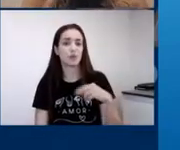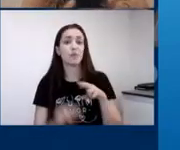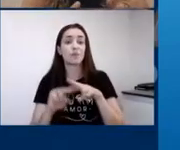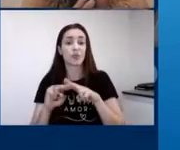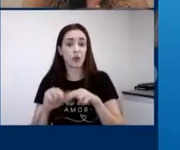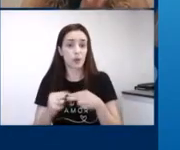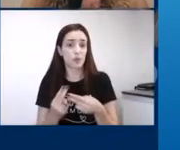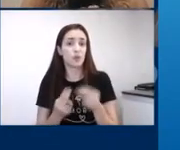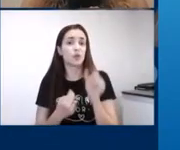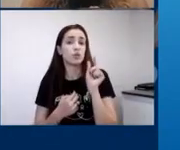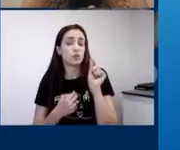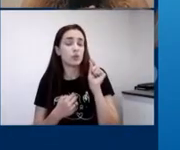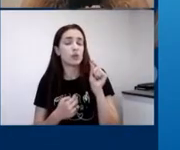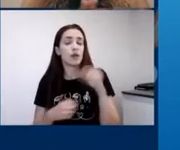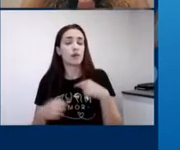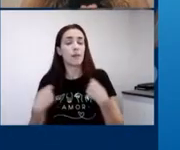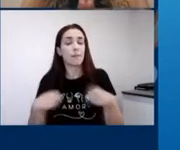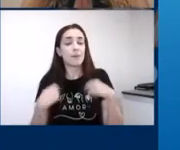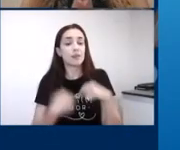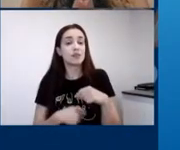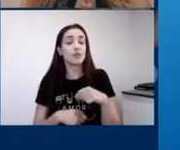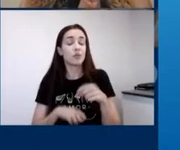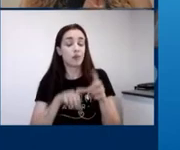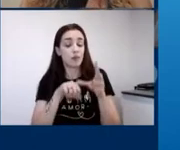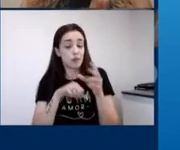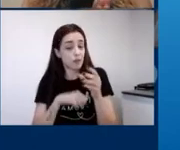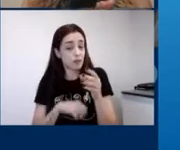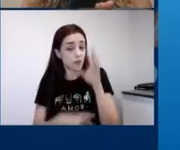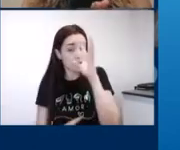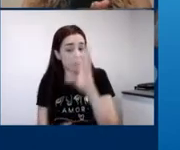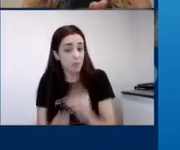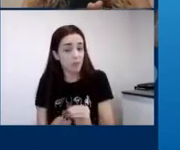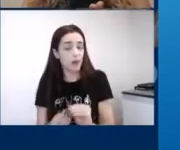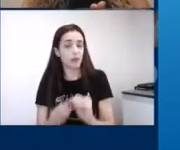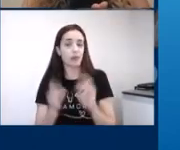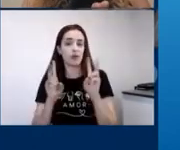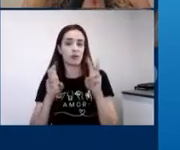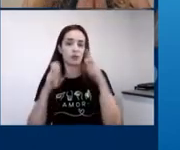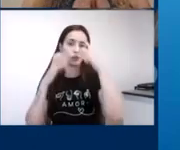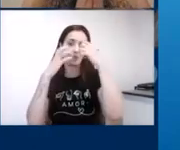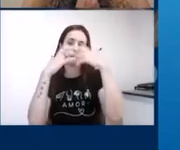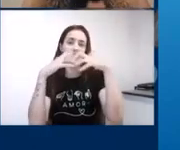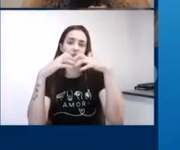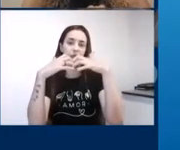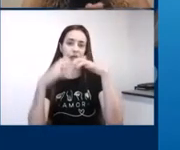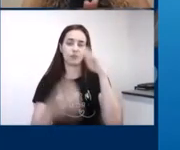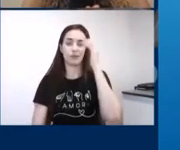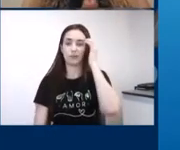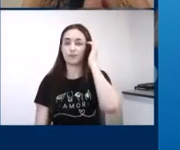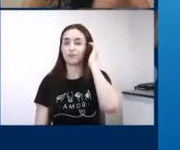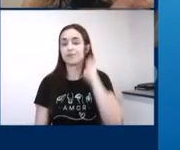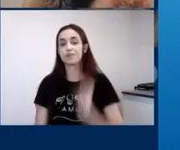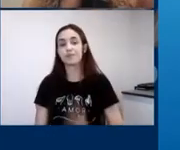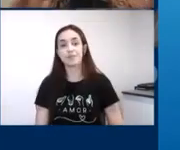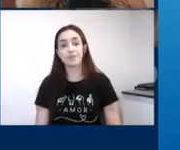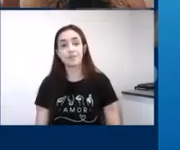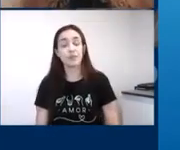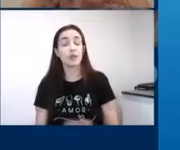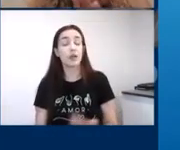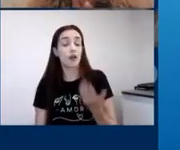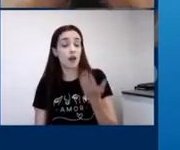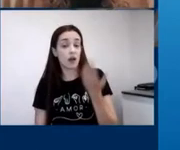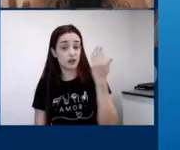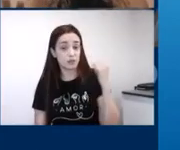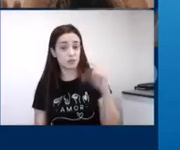algum tipo de ativação emocional. Então, aqueles estudos que a gente tinha, que separavam cognição de